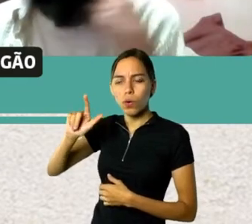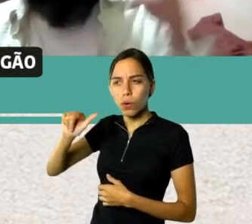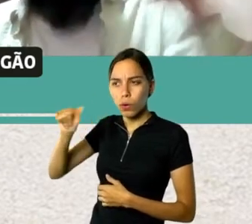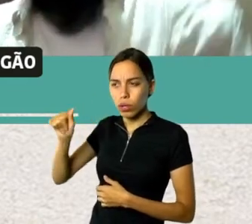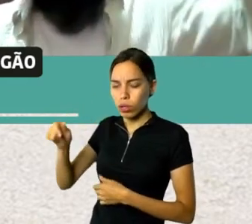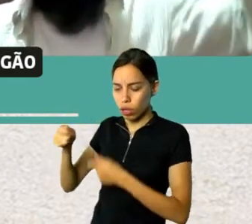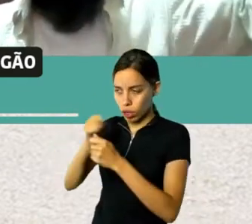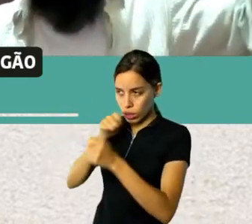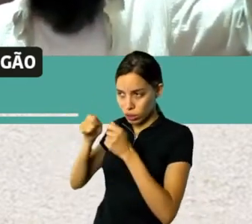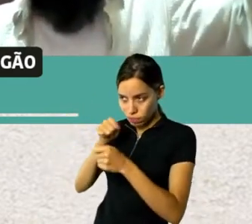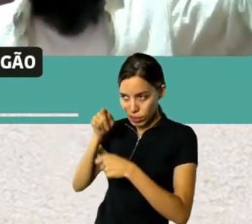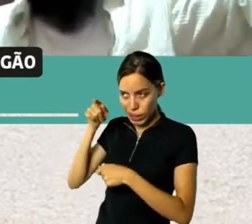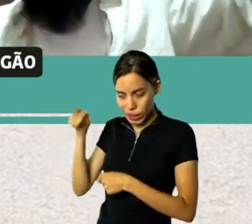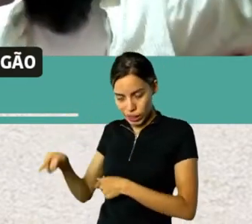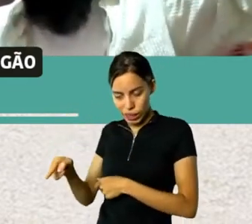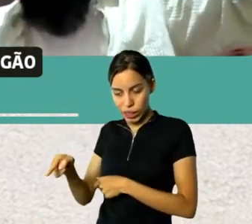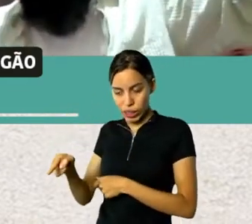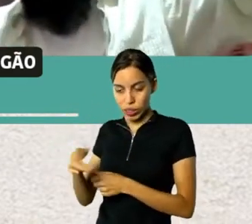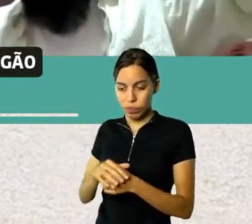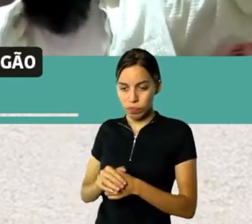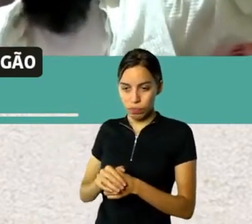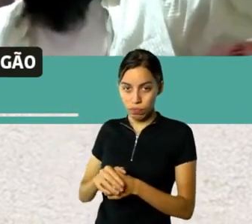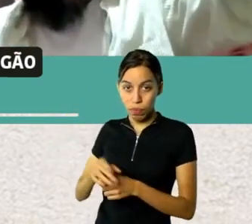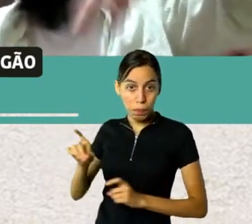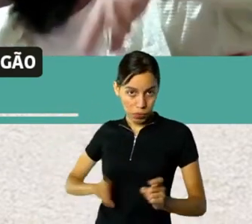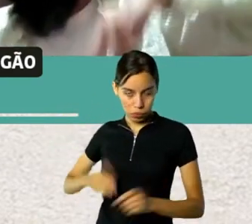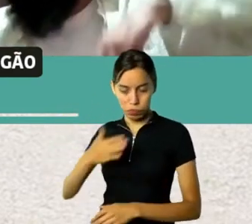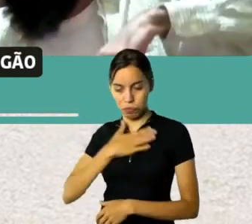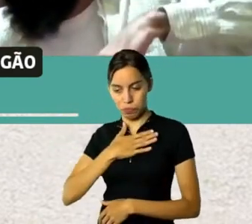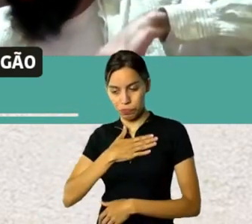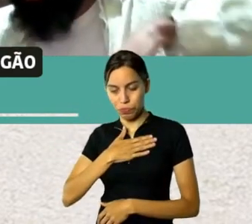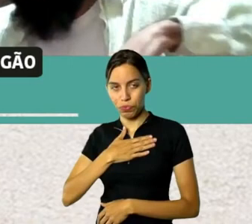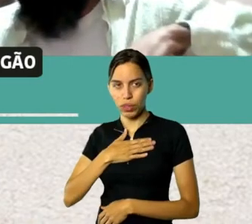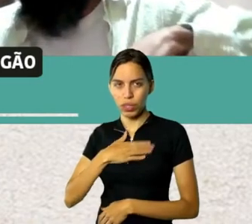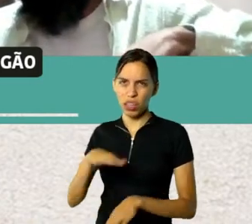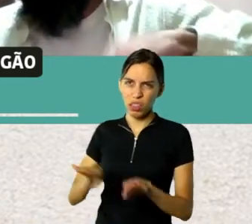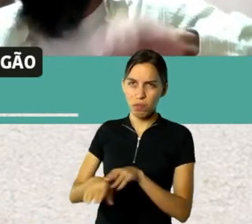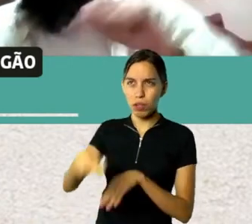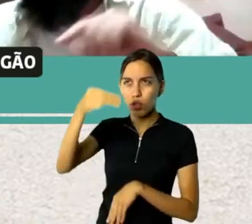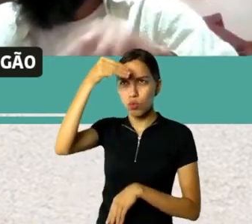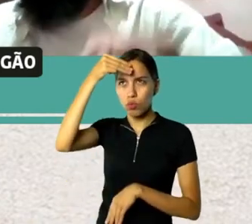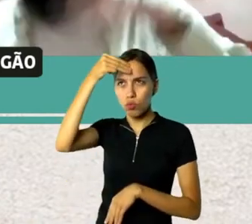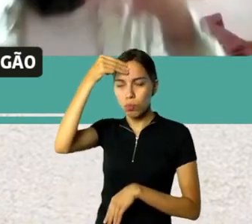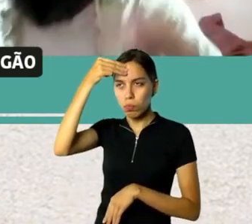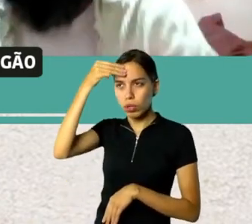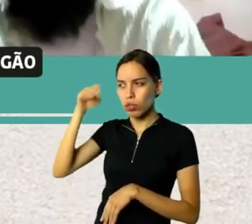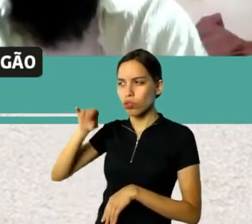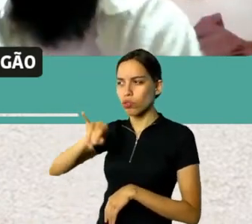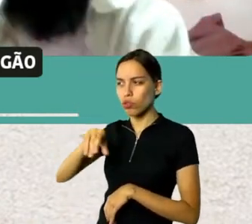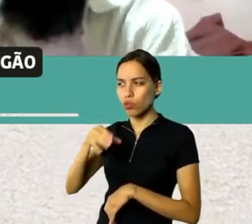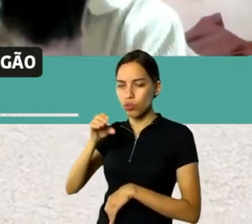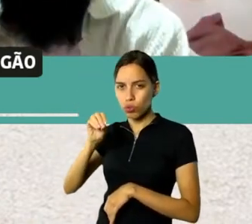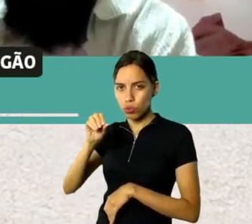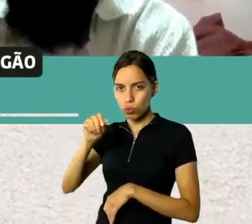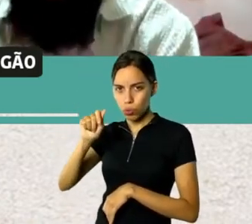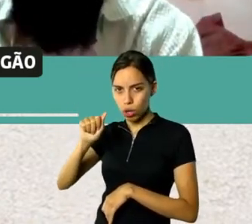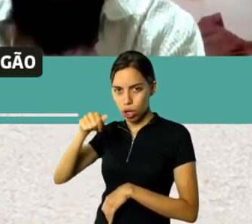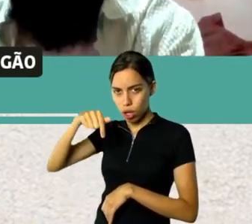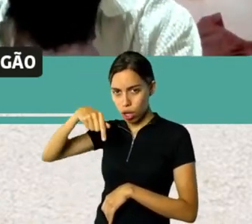Rolo, também era irmão do Joaquim Rolo, o Mário Rolo é sobrinho do Joaquim Rolo, e o pai dele também chamava o Mário Rolo,